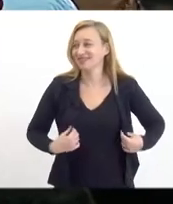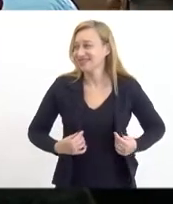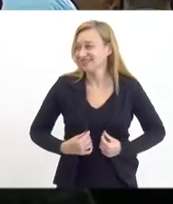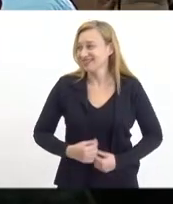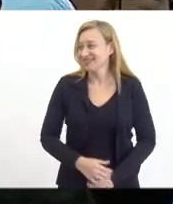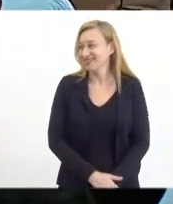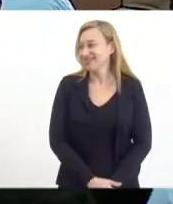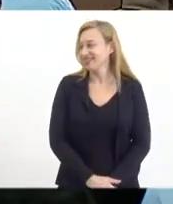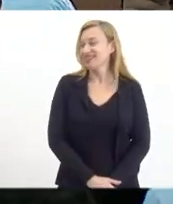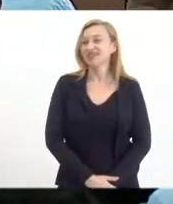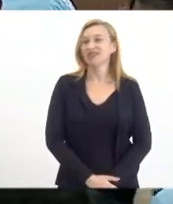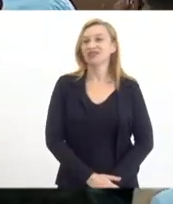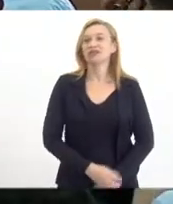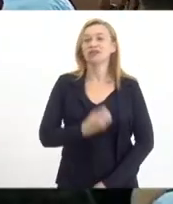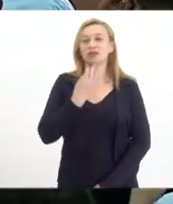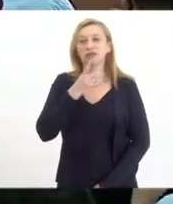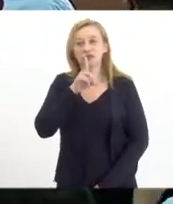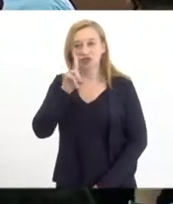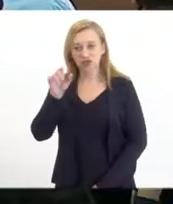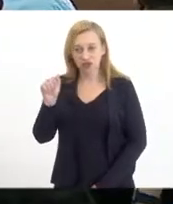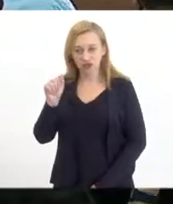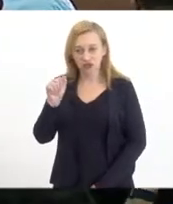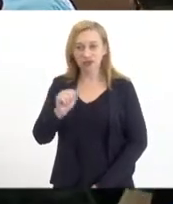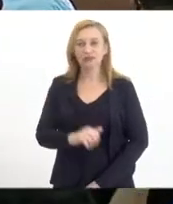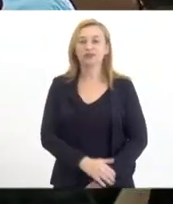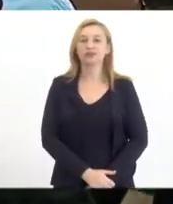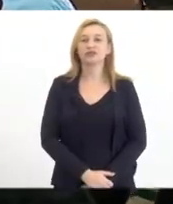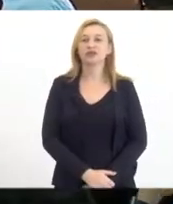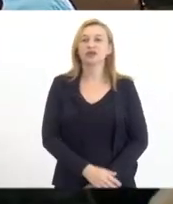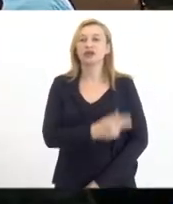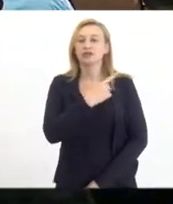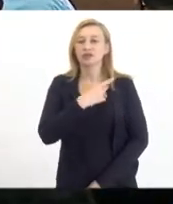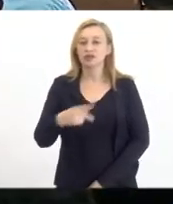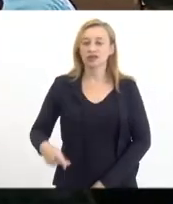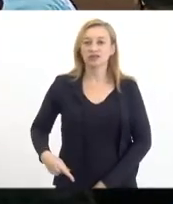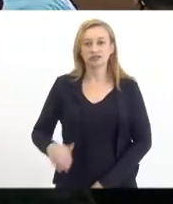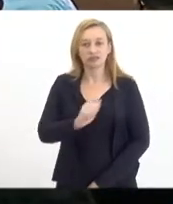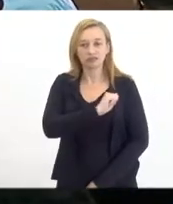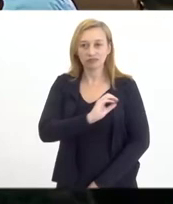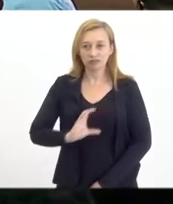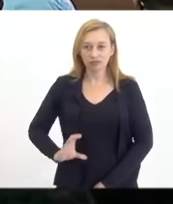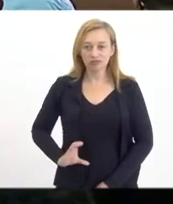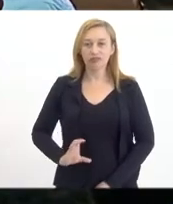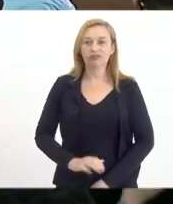Bom dia, mesa. Bom dia, presidente André Siciliano.